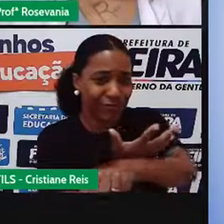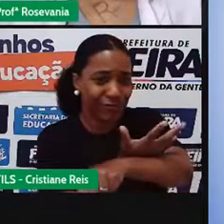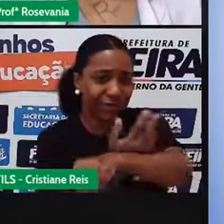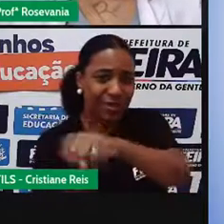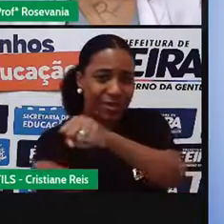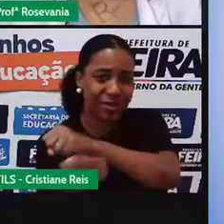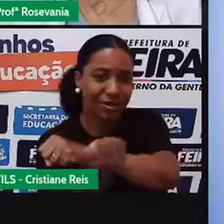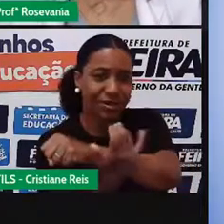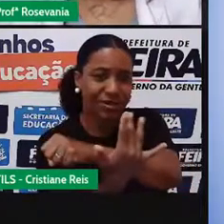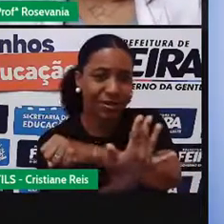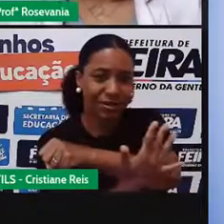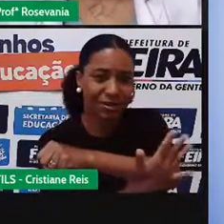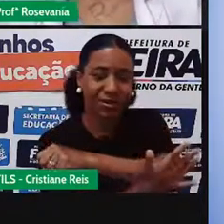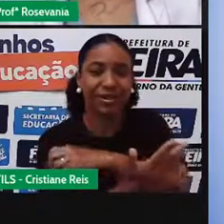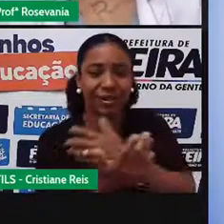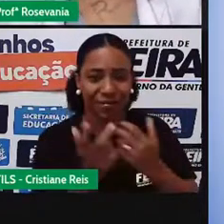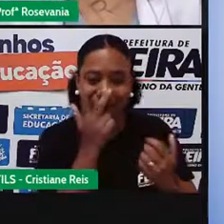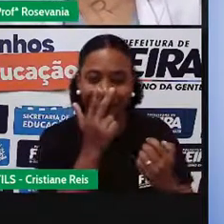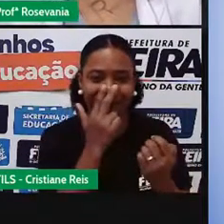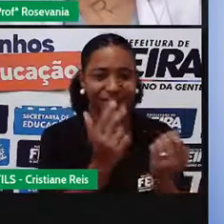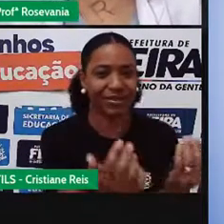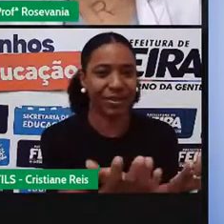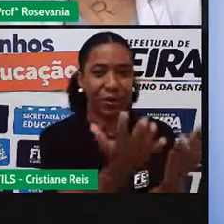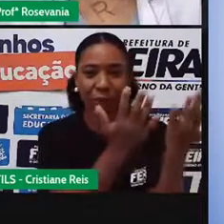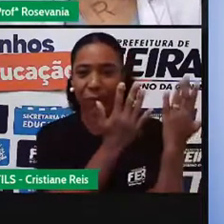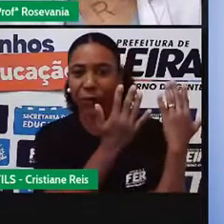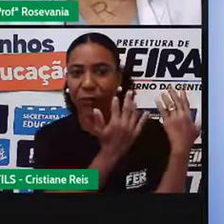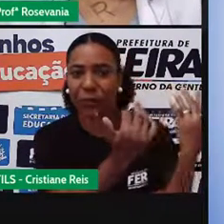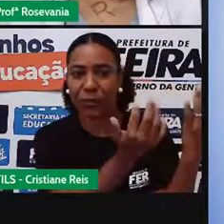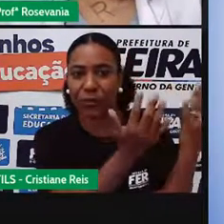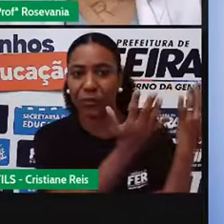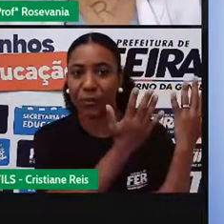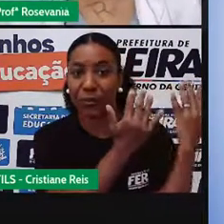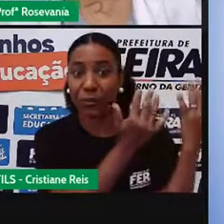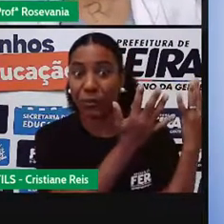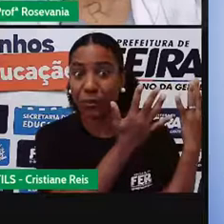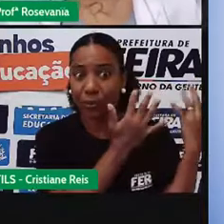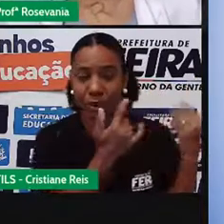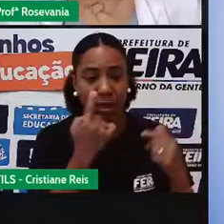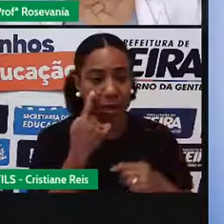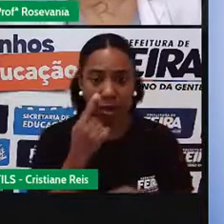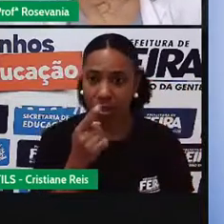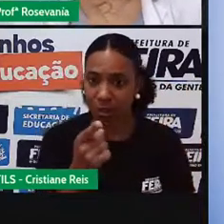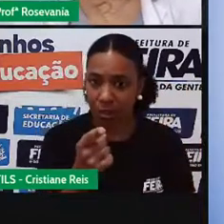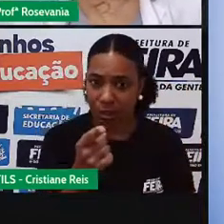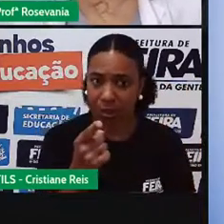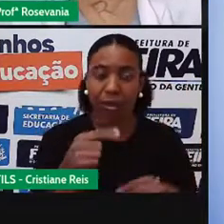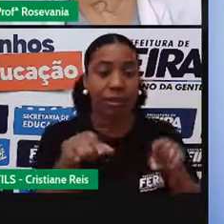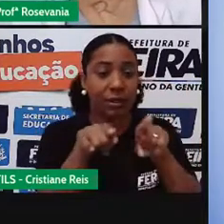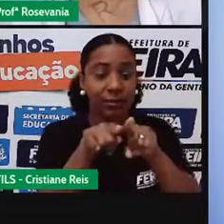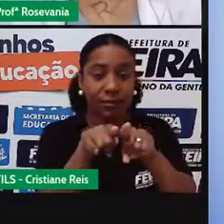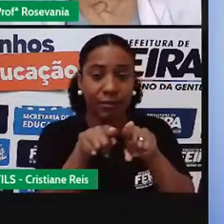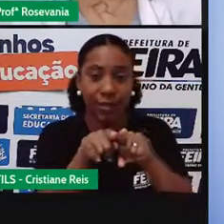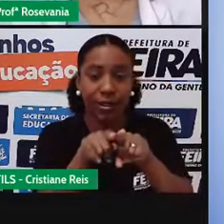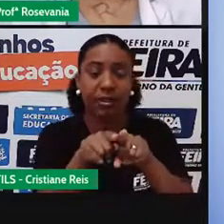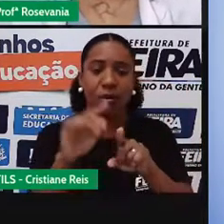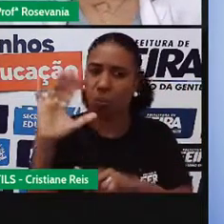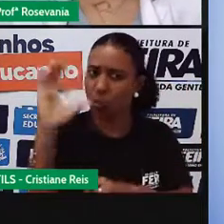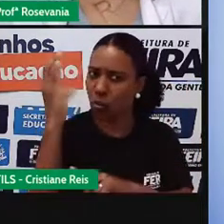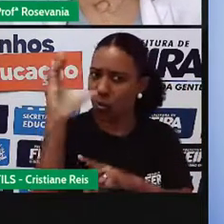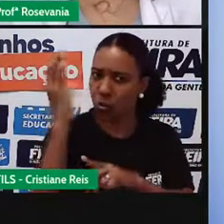parecida com a vegetação de mata, né. Mas aqui, nessa parte mais baixa, que pega a influência, né, do clima